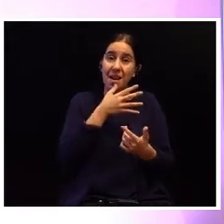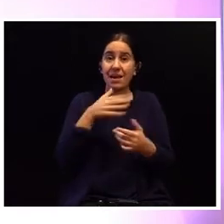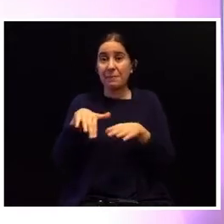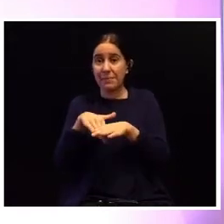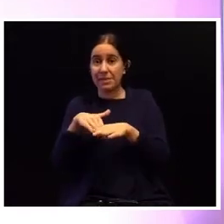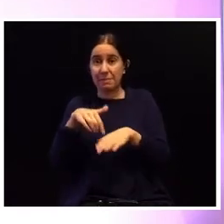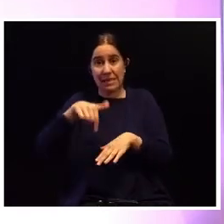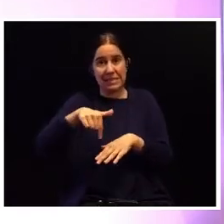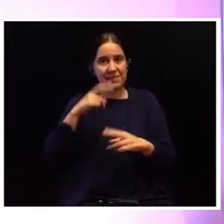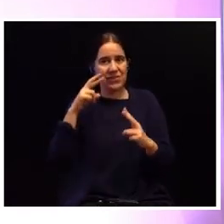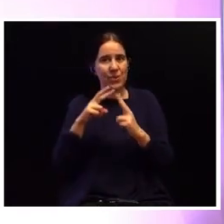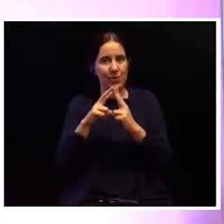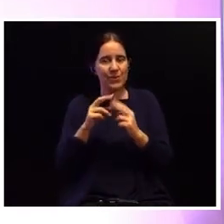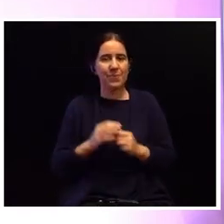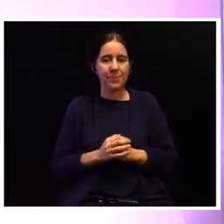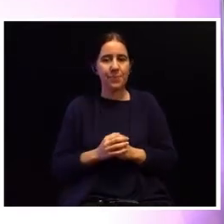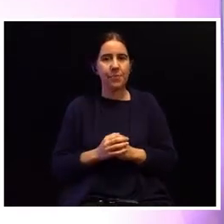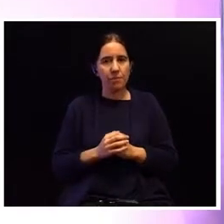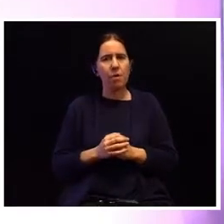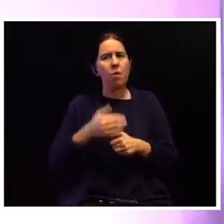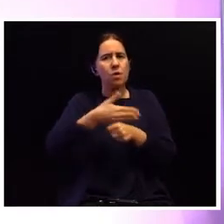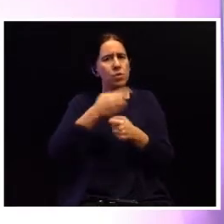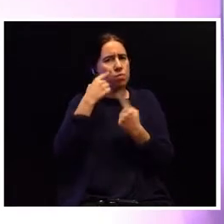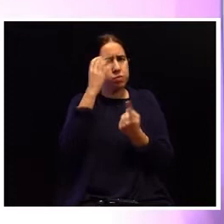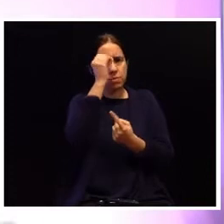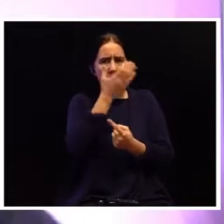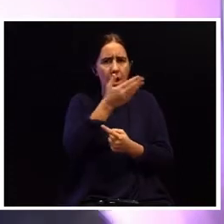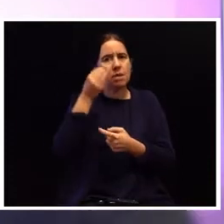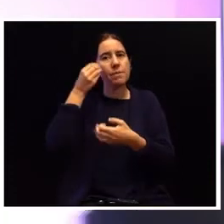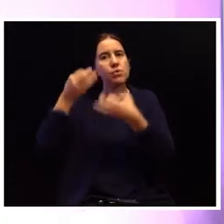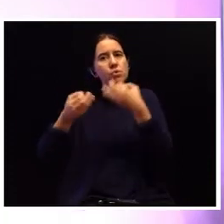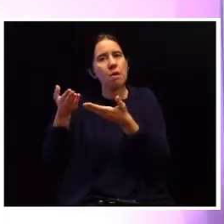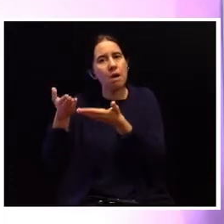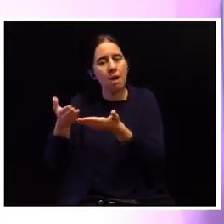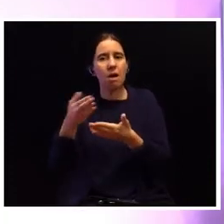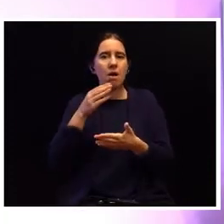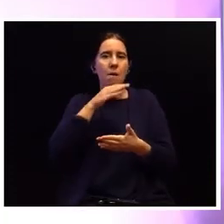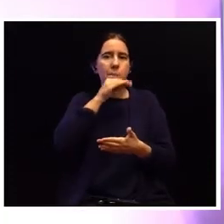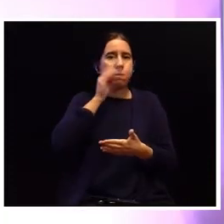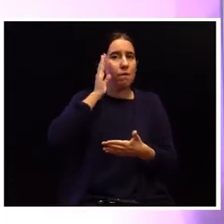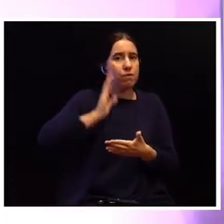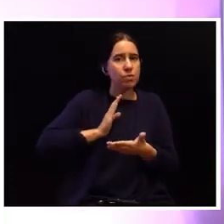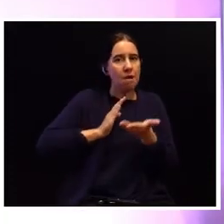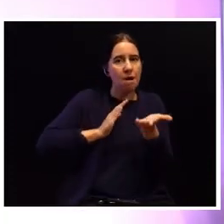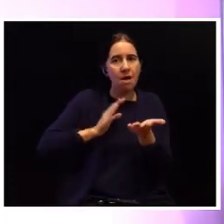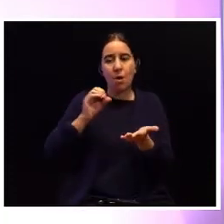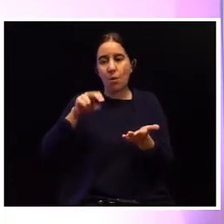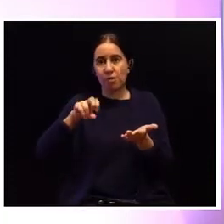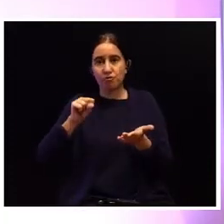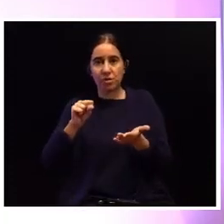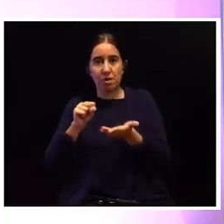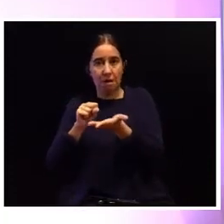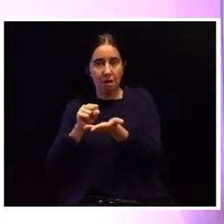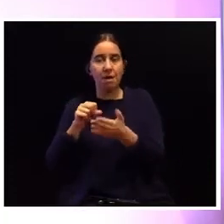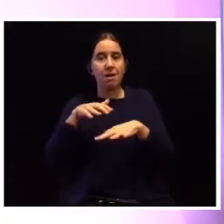neste encontro. Desde o setor público, às magistraturas, às forças de segurança, às ONGs da